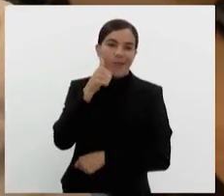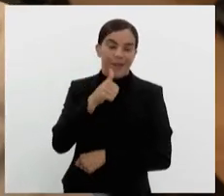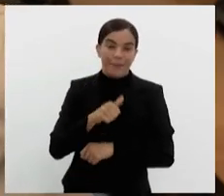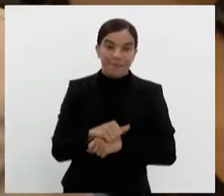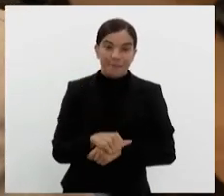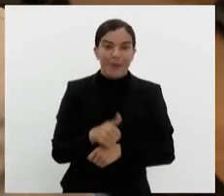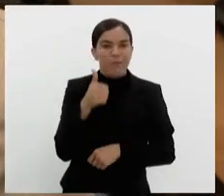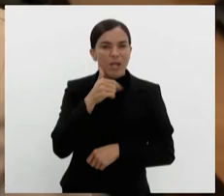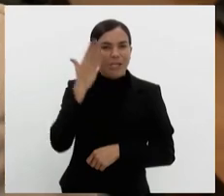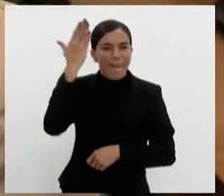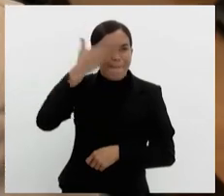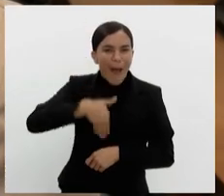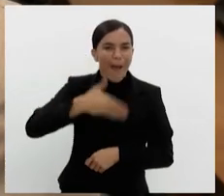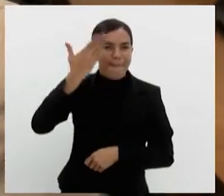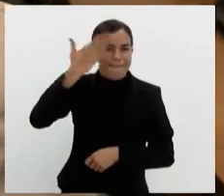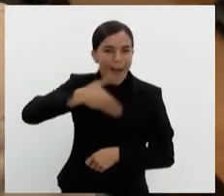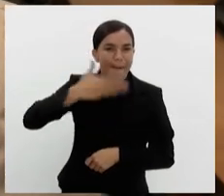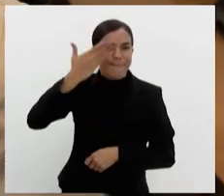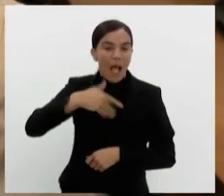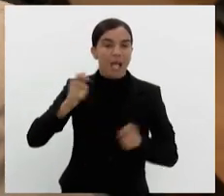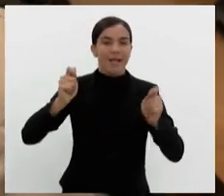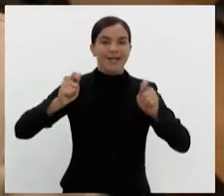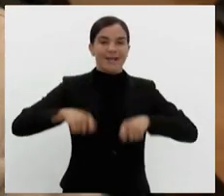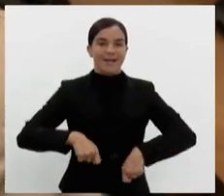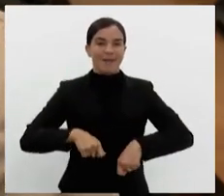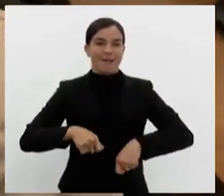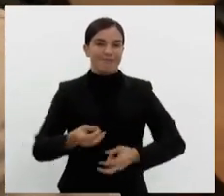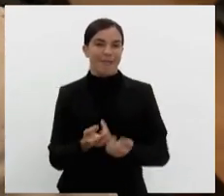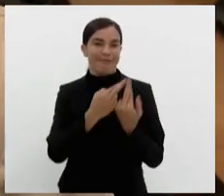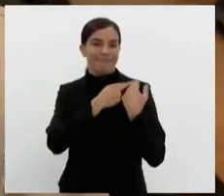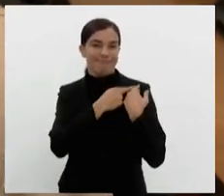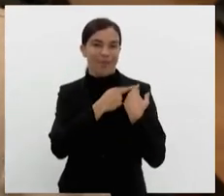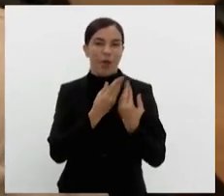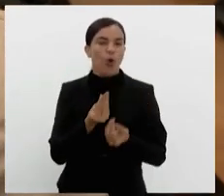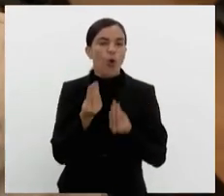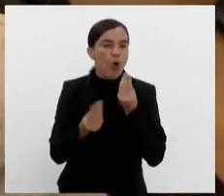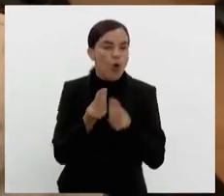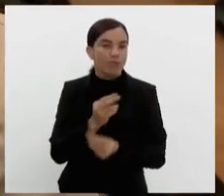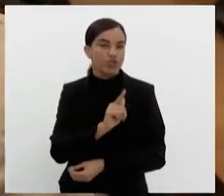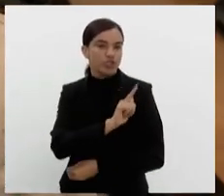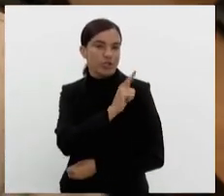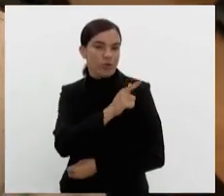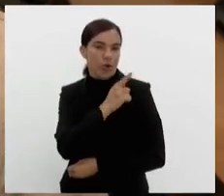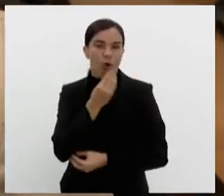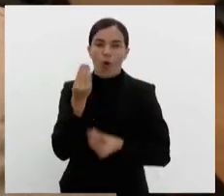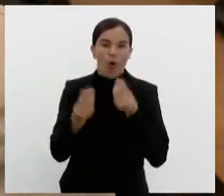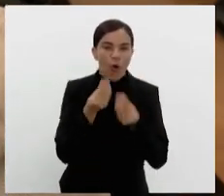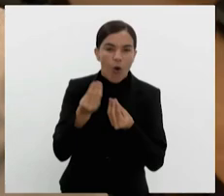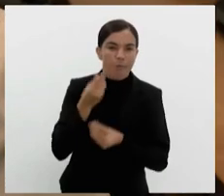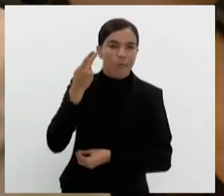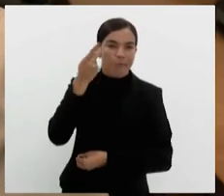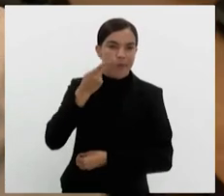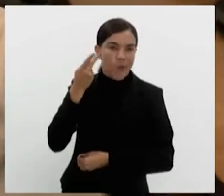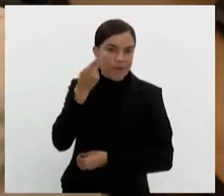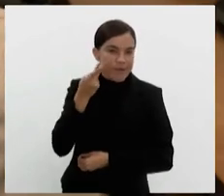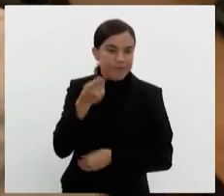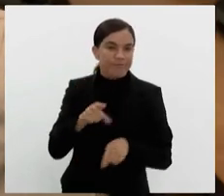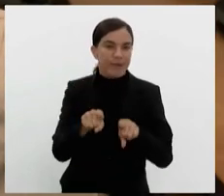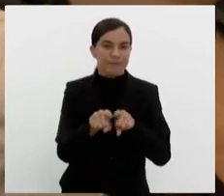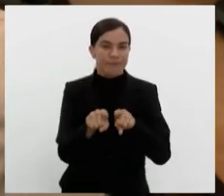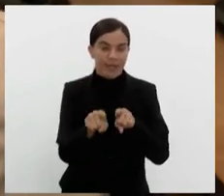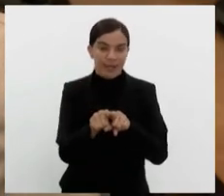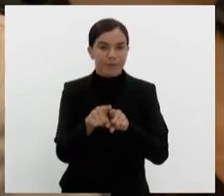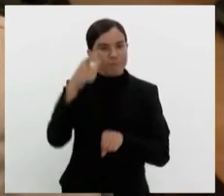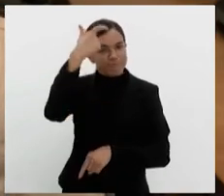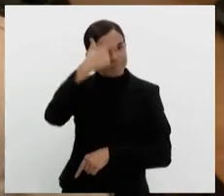mulheres já vêm mostrando aí a sua capacidade como gestoras, como parlamentares, como pessoas